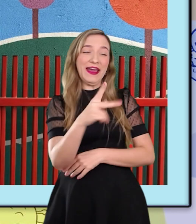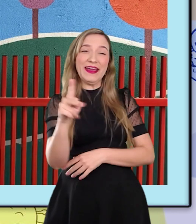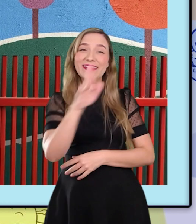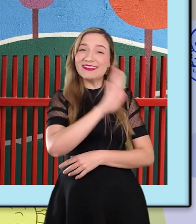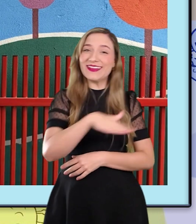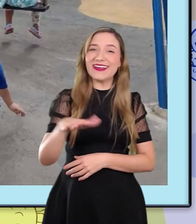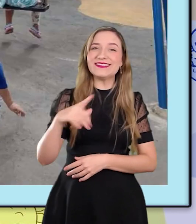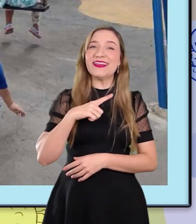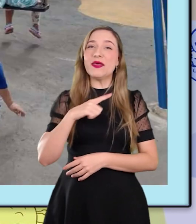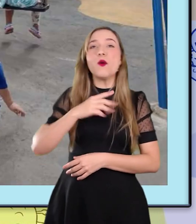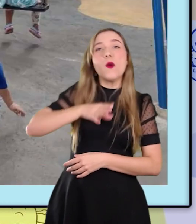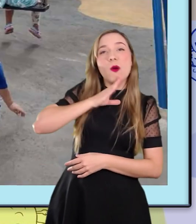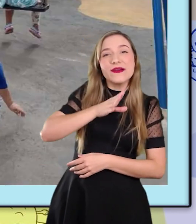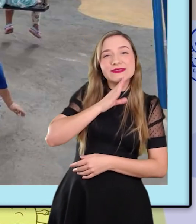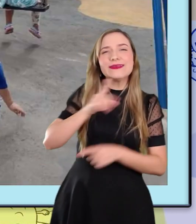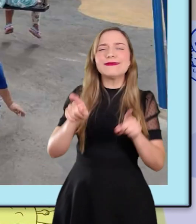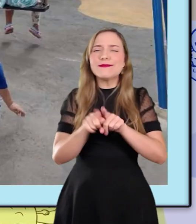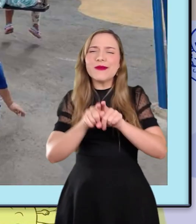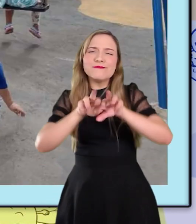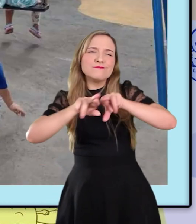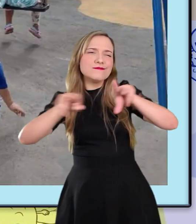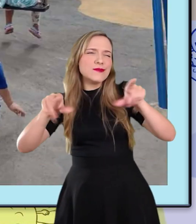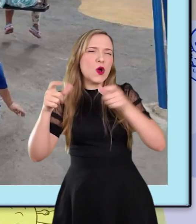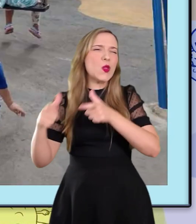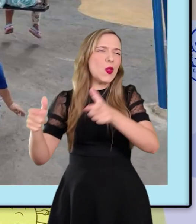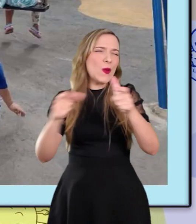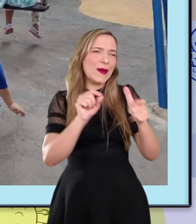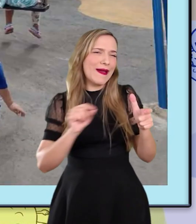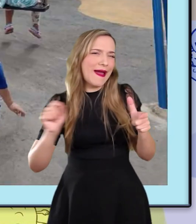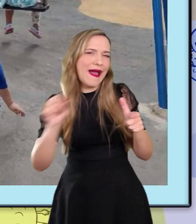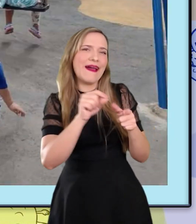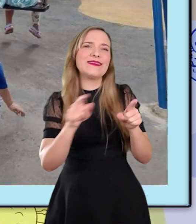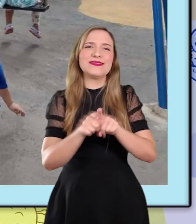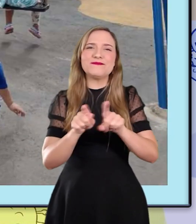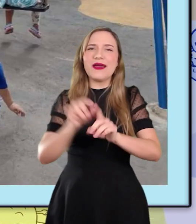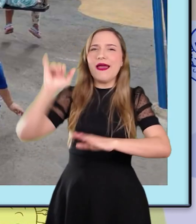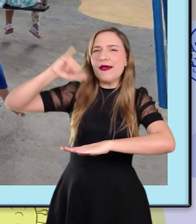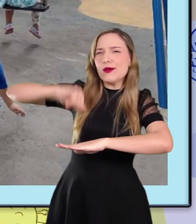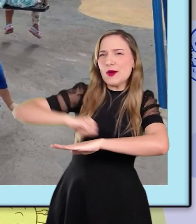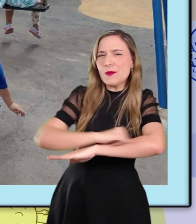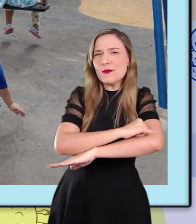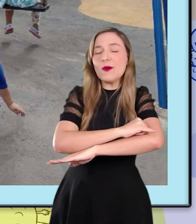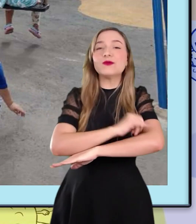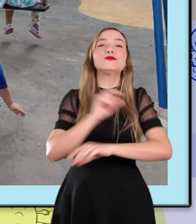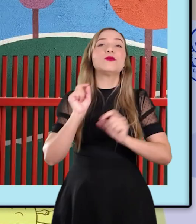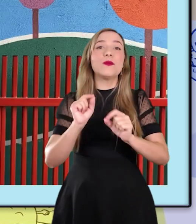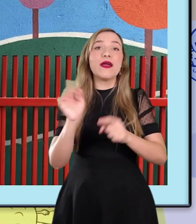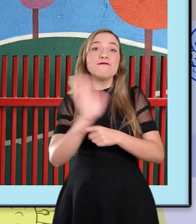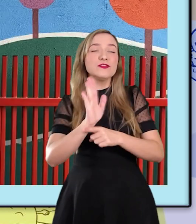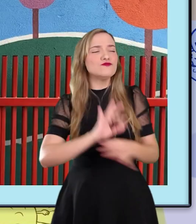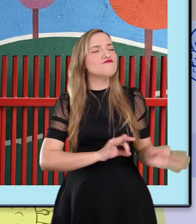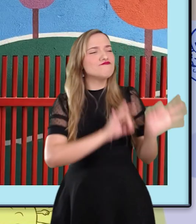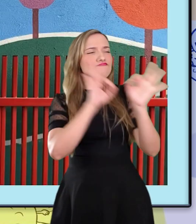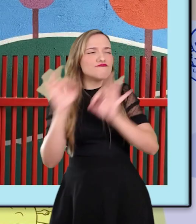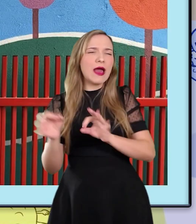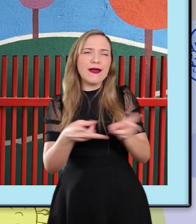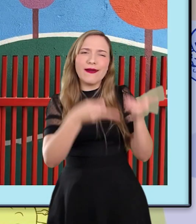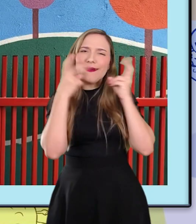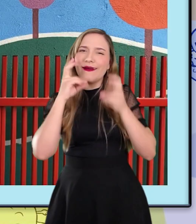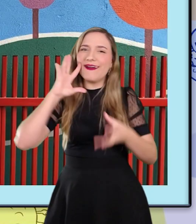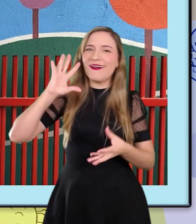crianças voaram, conheceram vários lugares, vários aeroportos, virtualmente.